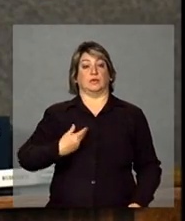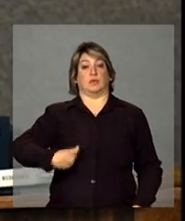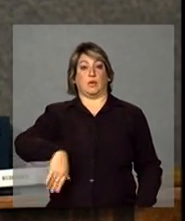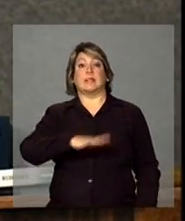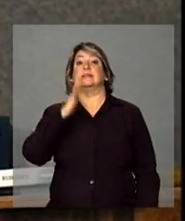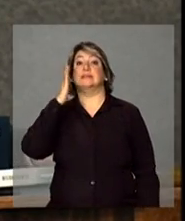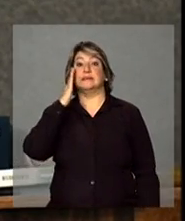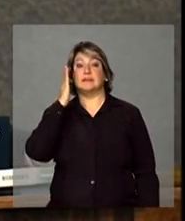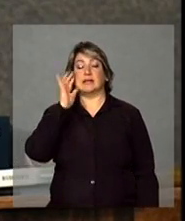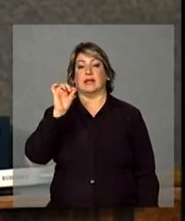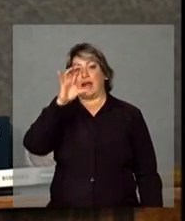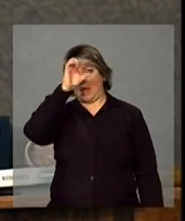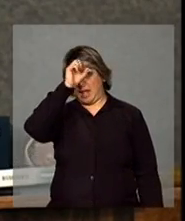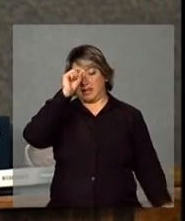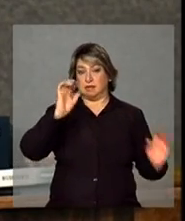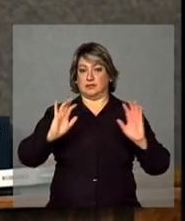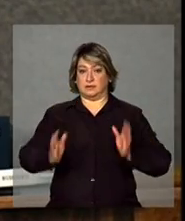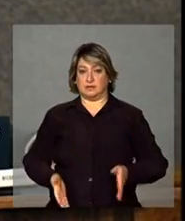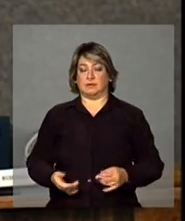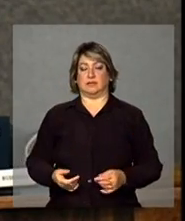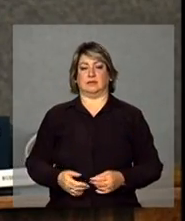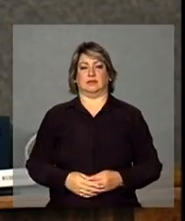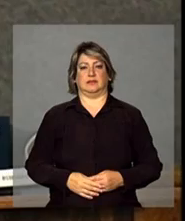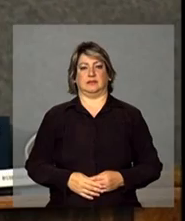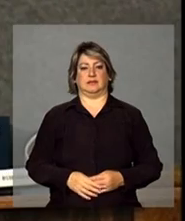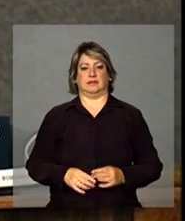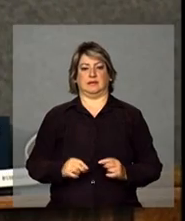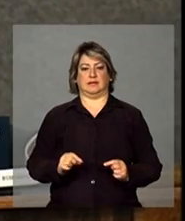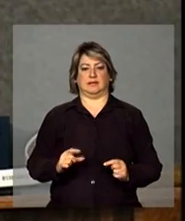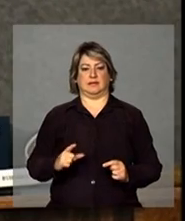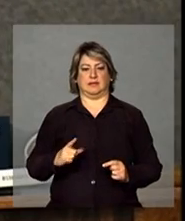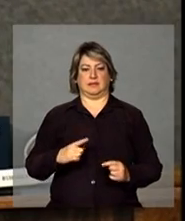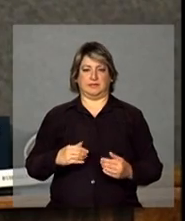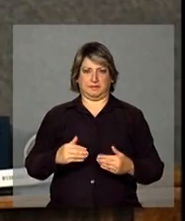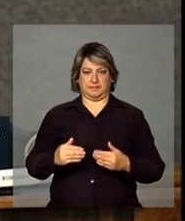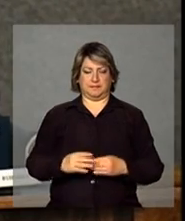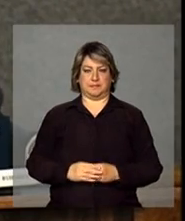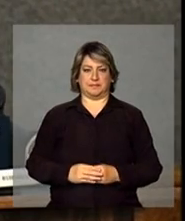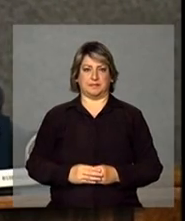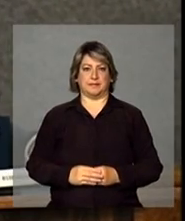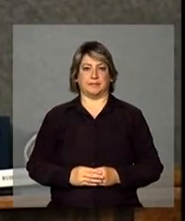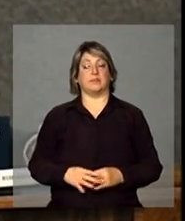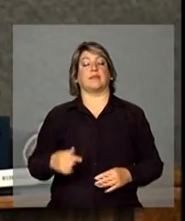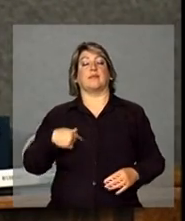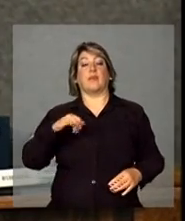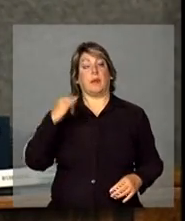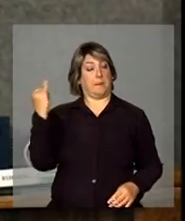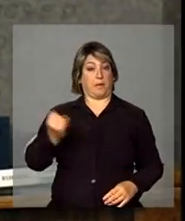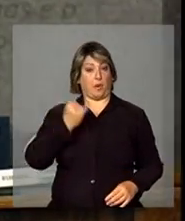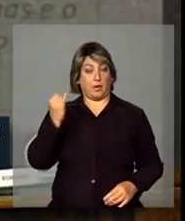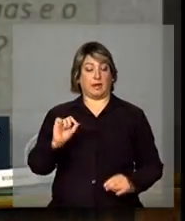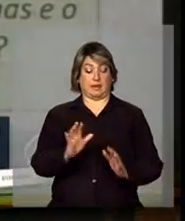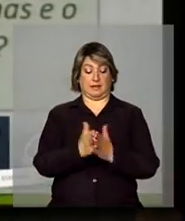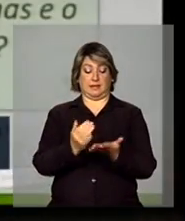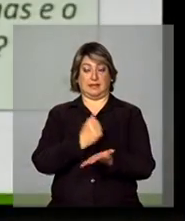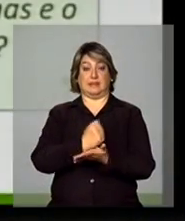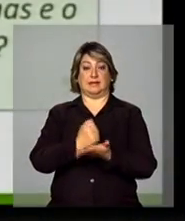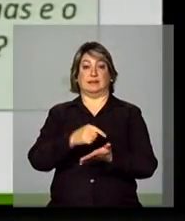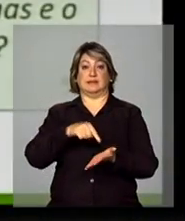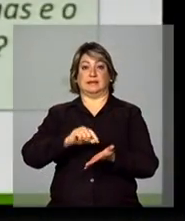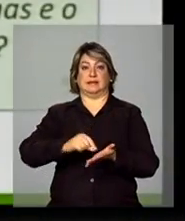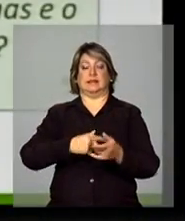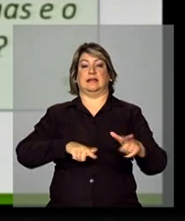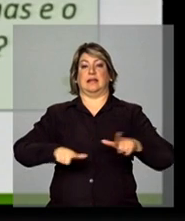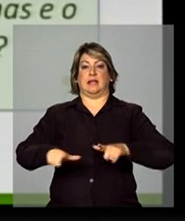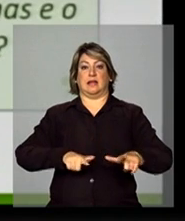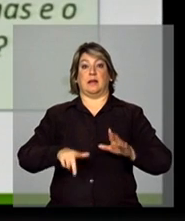sabe, aprendeu, estou sempre andando para frente, para trás, aqui, que a importância da carteira de trabalho, mas o empreendedorismo.